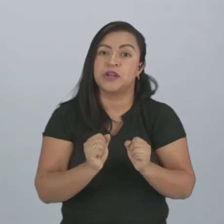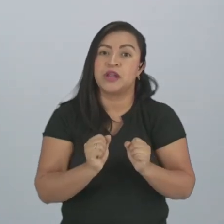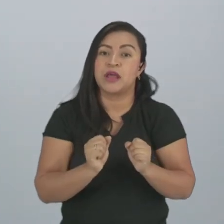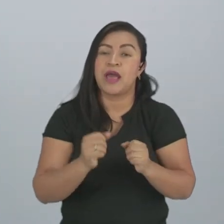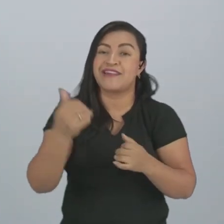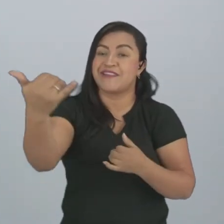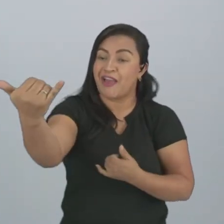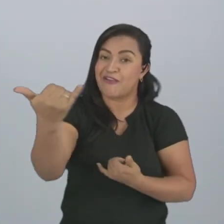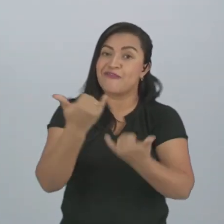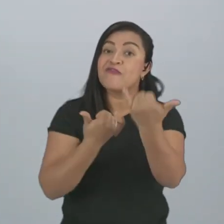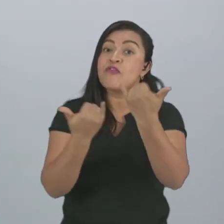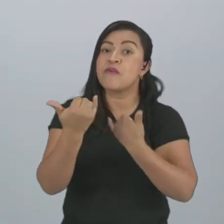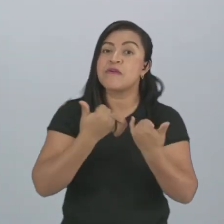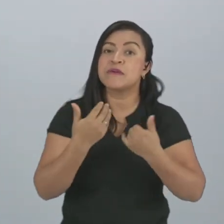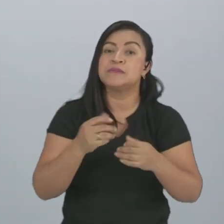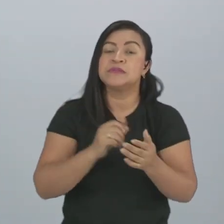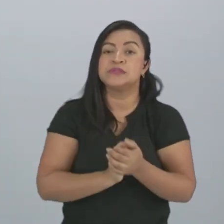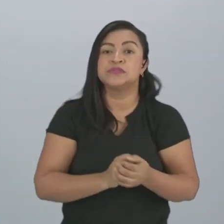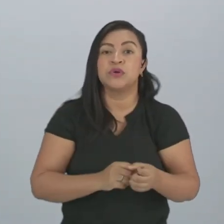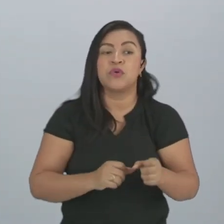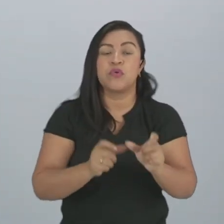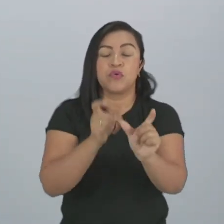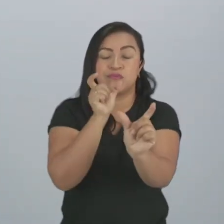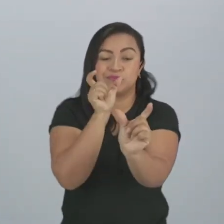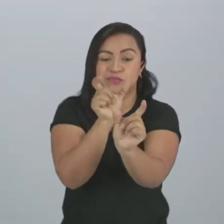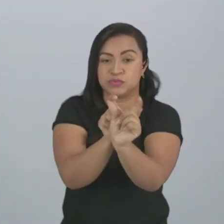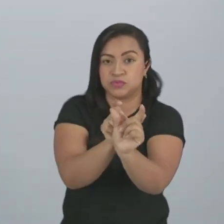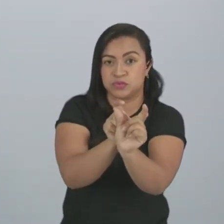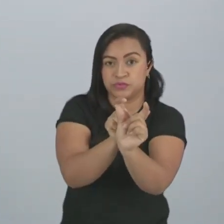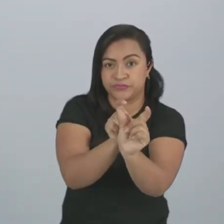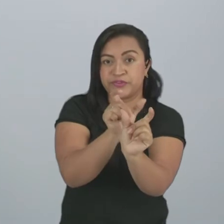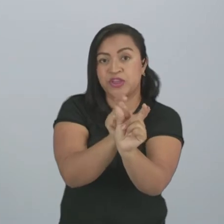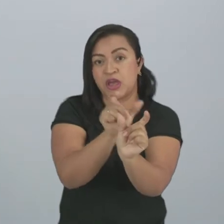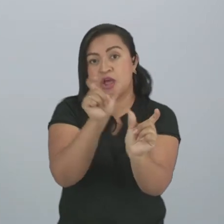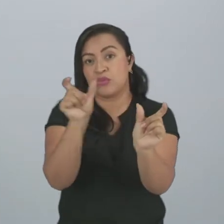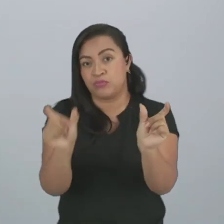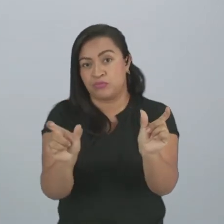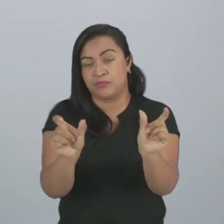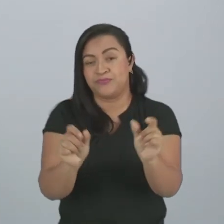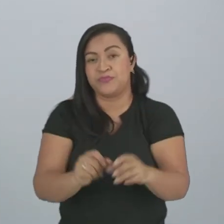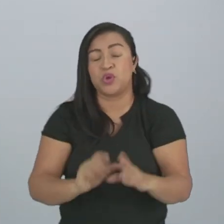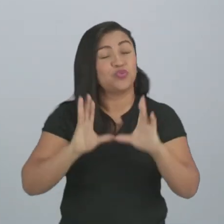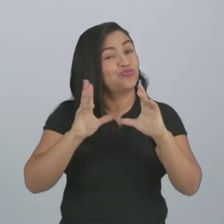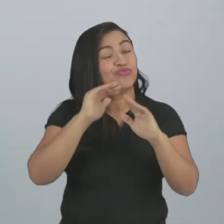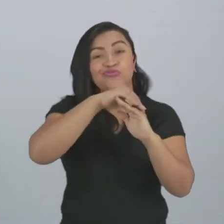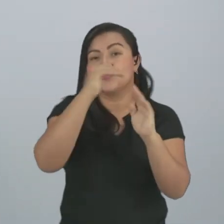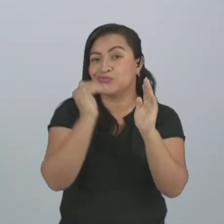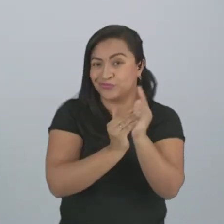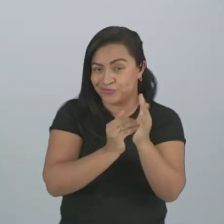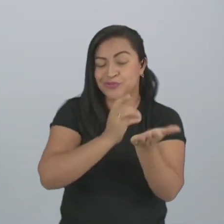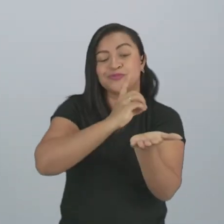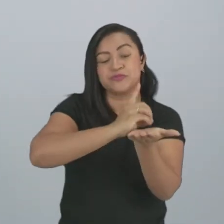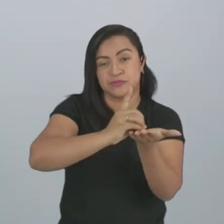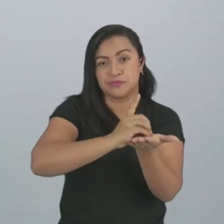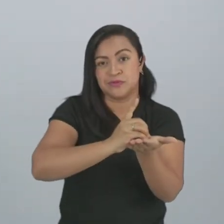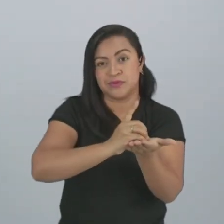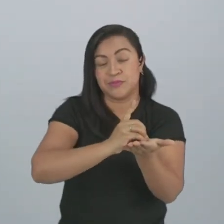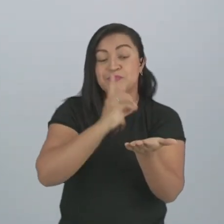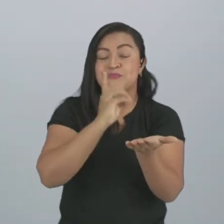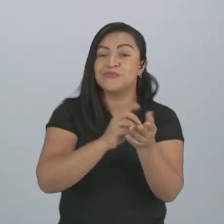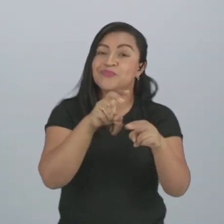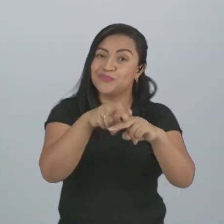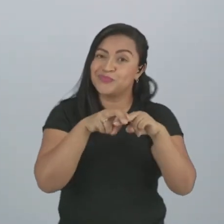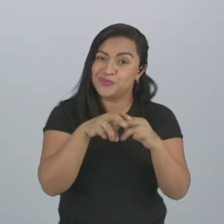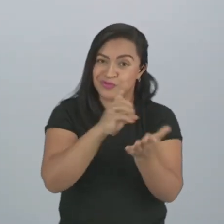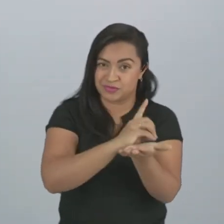sinônimos, antônimos. Tudo isso num dicionário. Por isso que esse livro é tão importante. O dicionário.